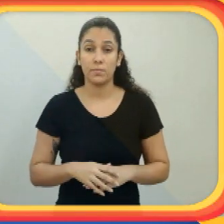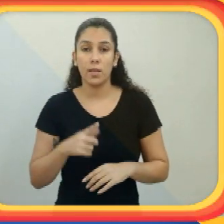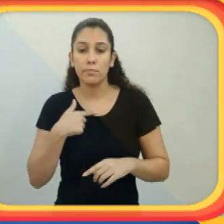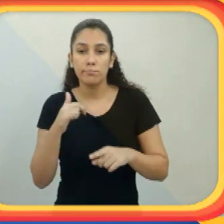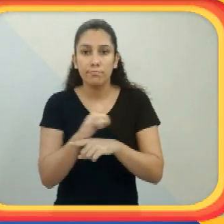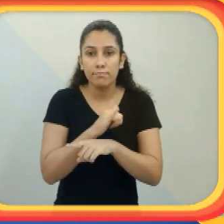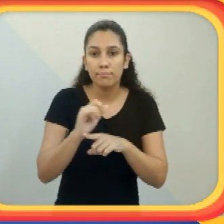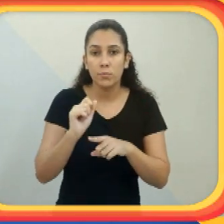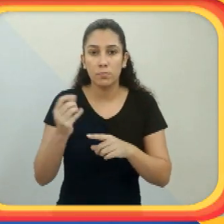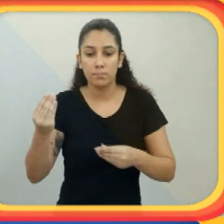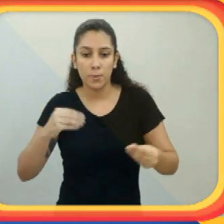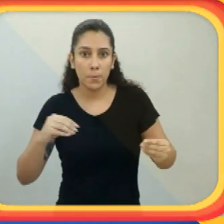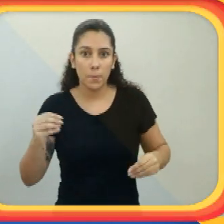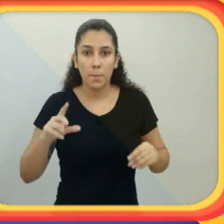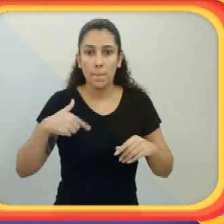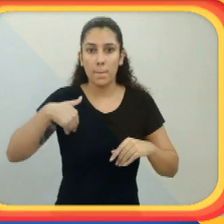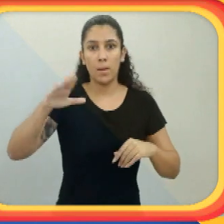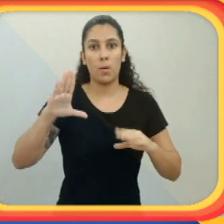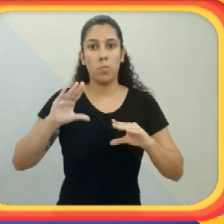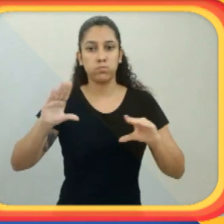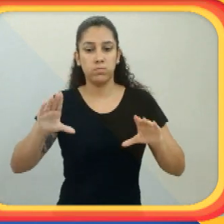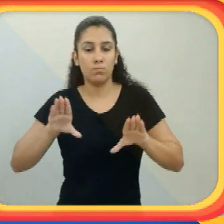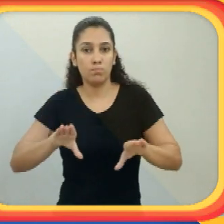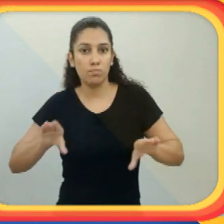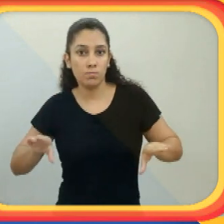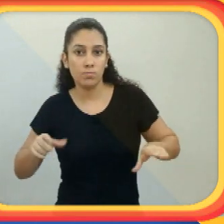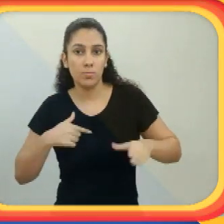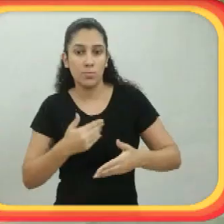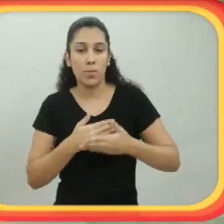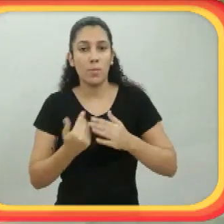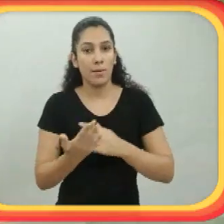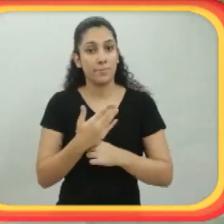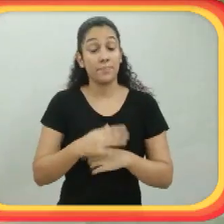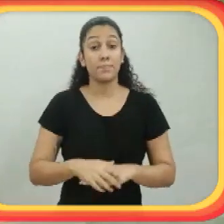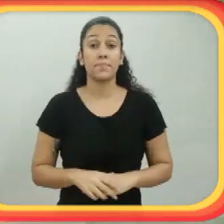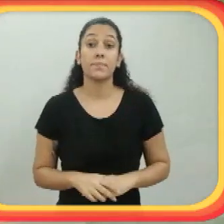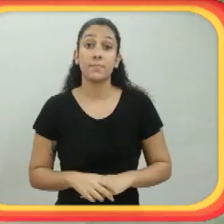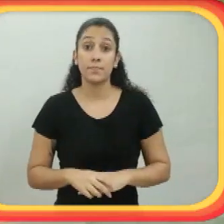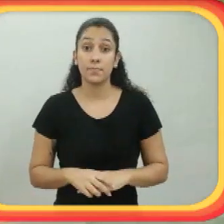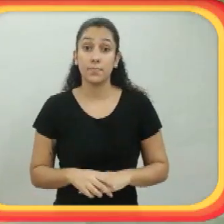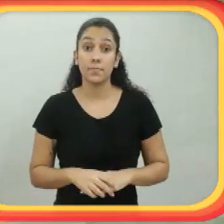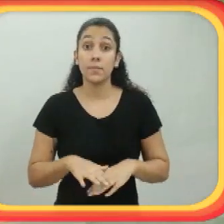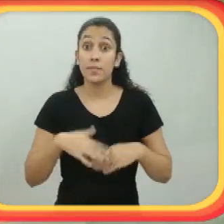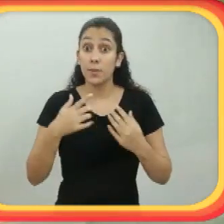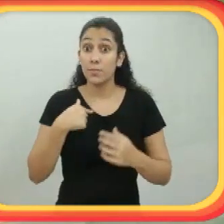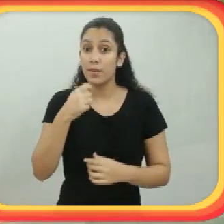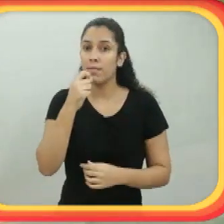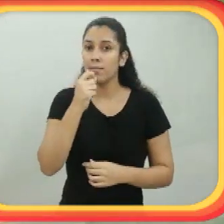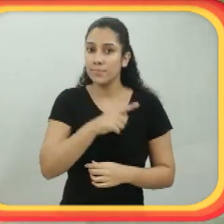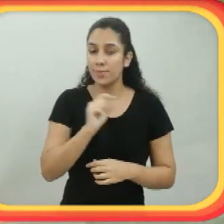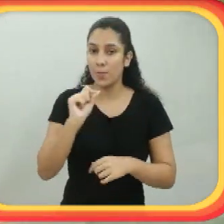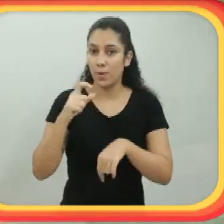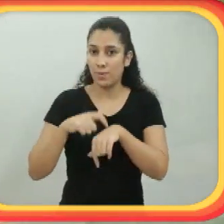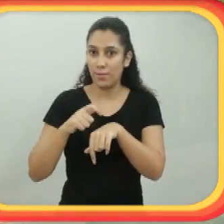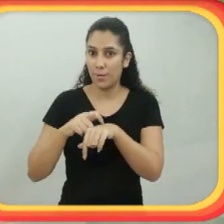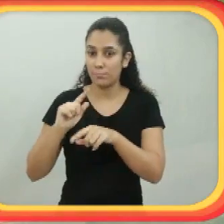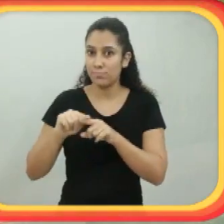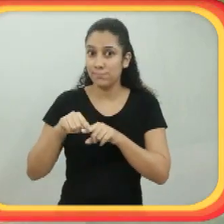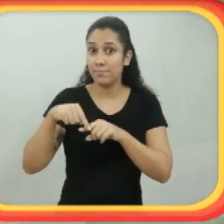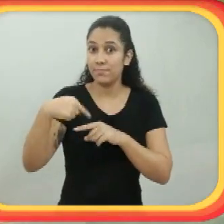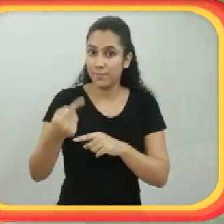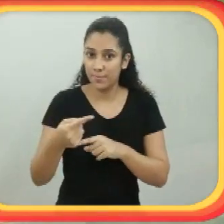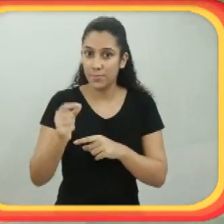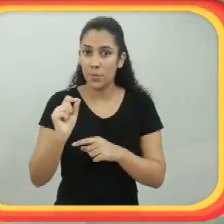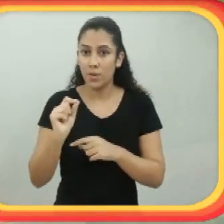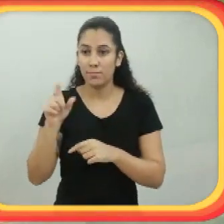Porque segurar uma criança durante um tempo da amamentação era difícil para mim, né? Por